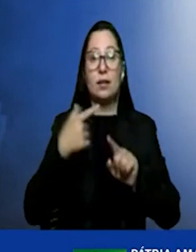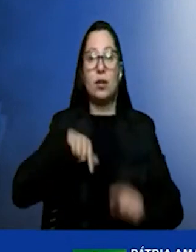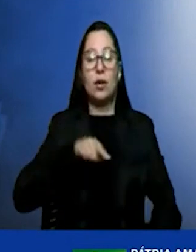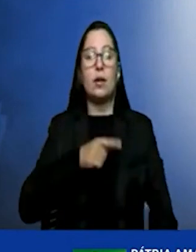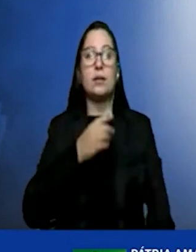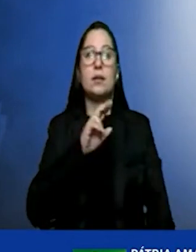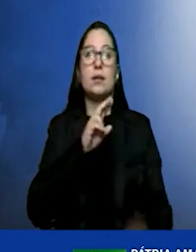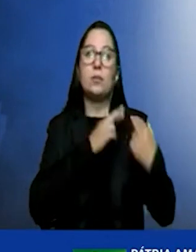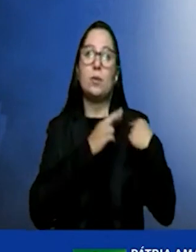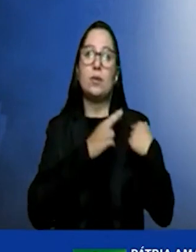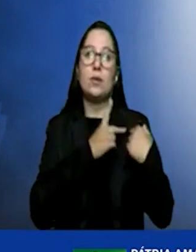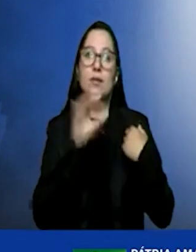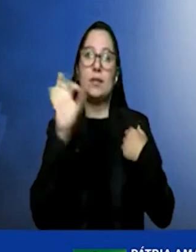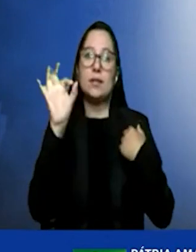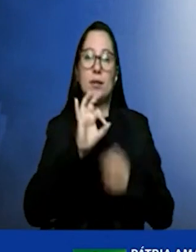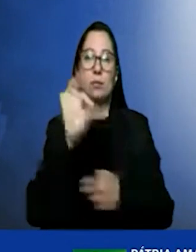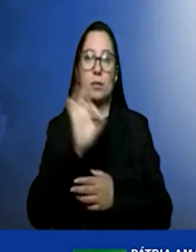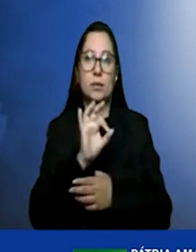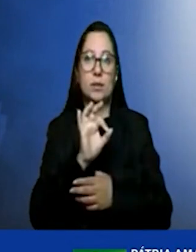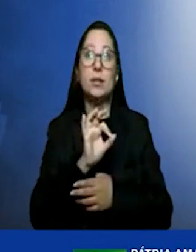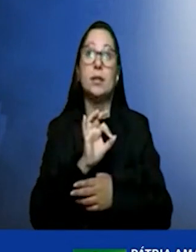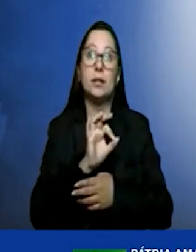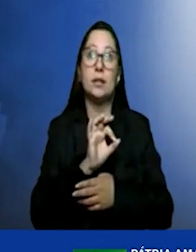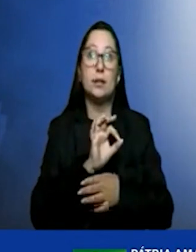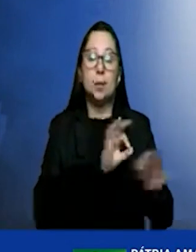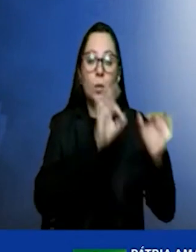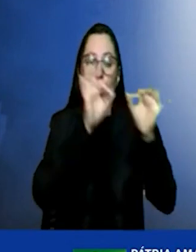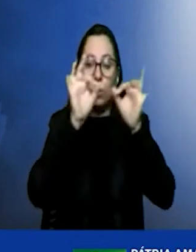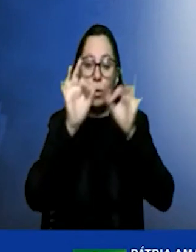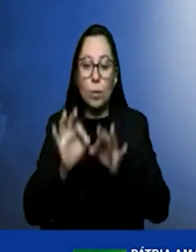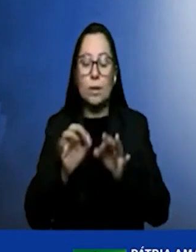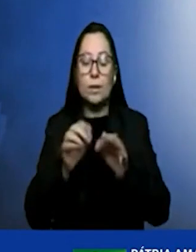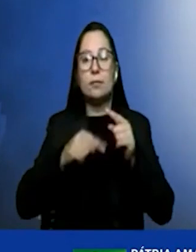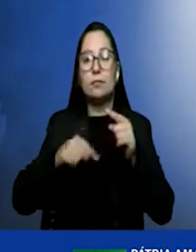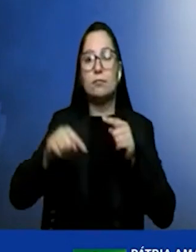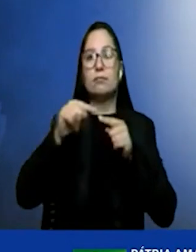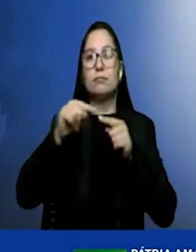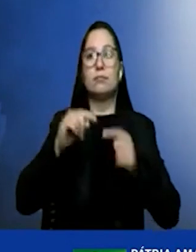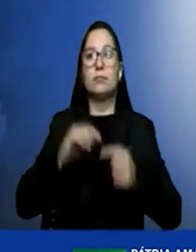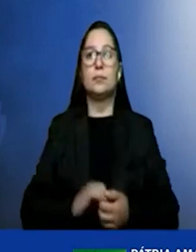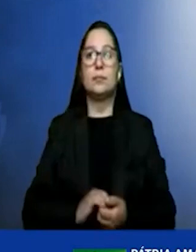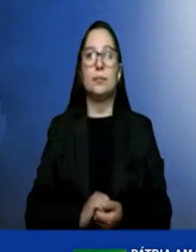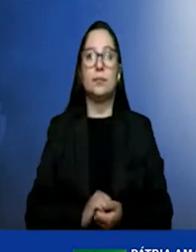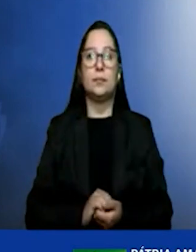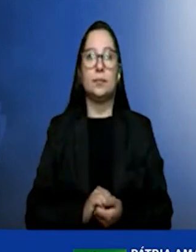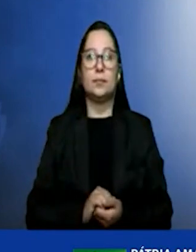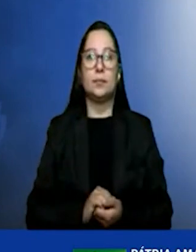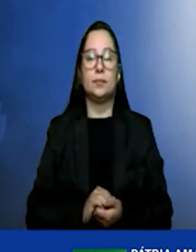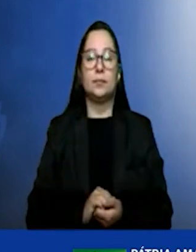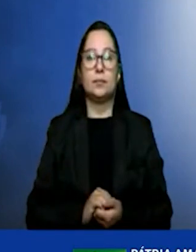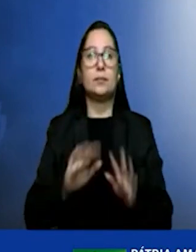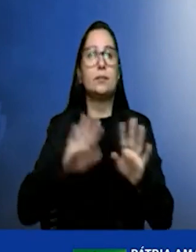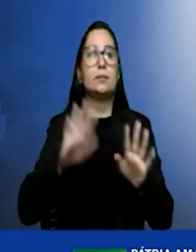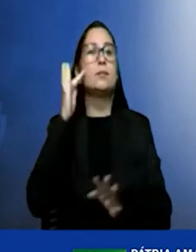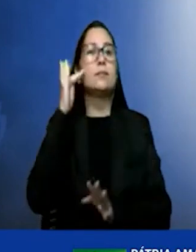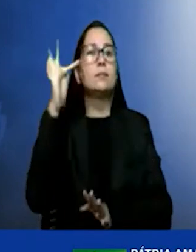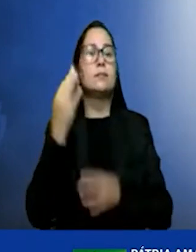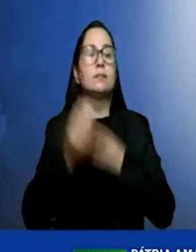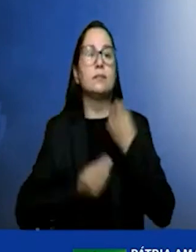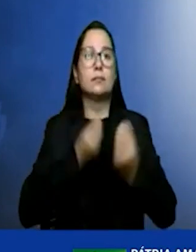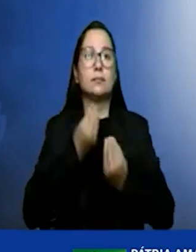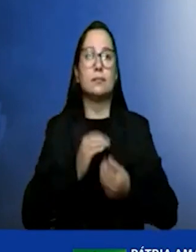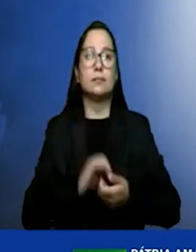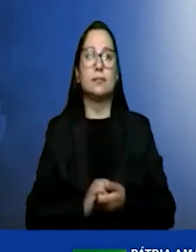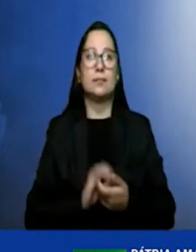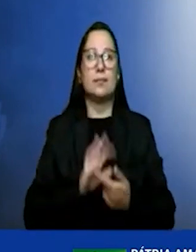finalização adequada desse ciclo. Mas, o que vem pela frente? Aqui eu coloquei o carro se